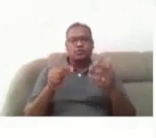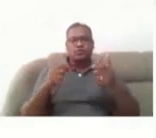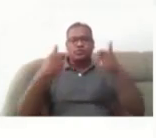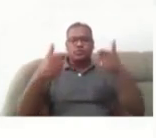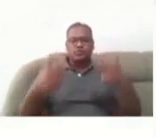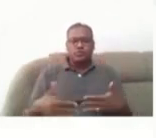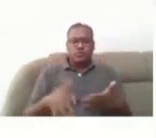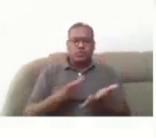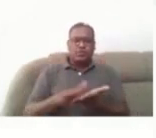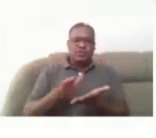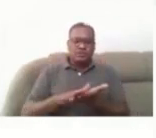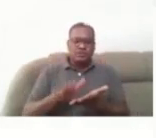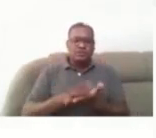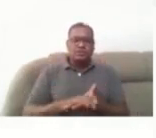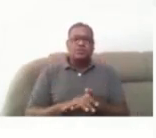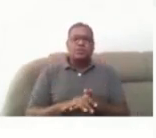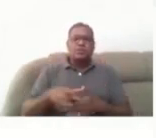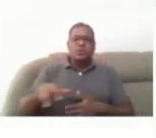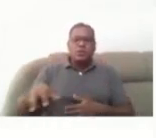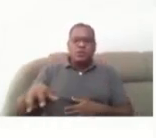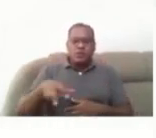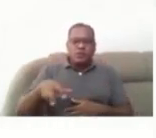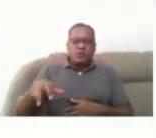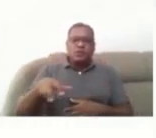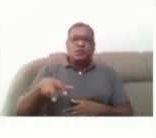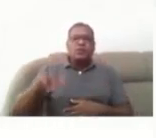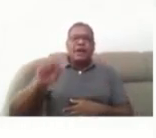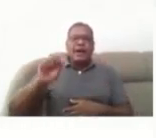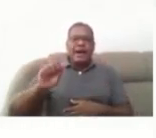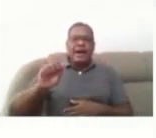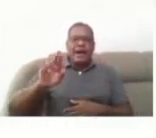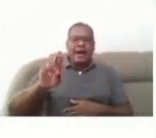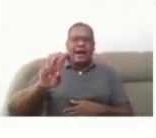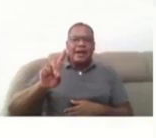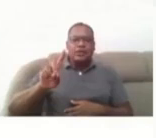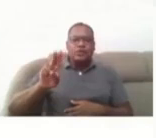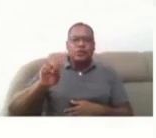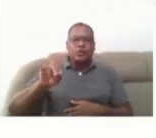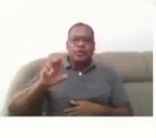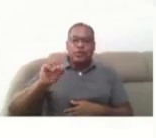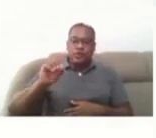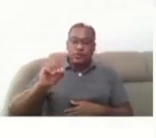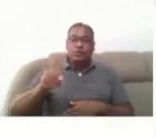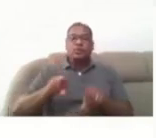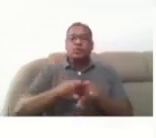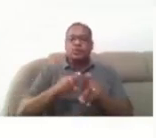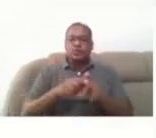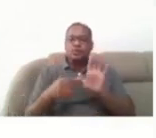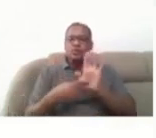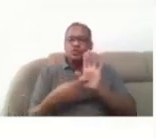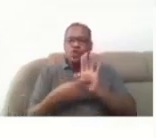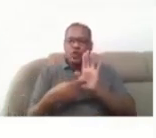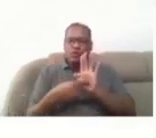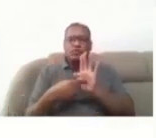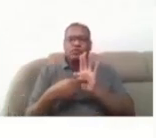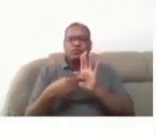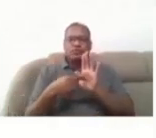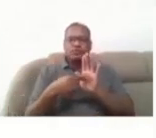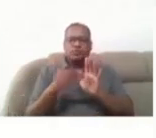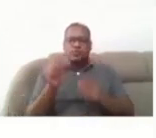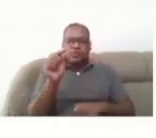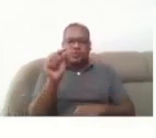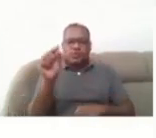publicação são os mouses de Arduino, né, pode-se precisar de software de varredura, né, que vai